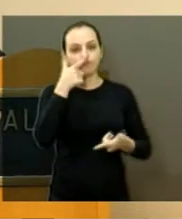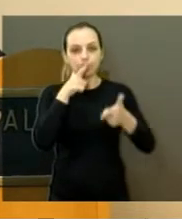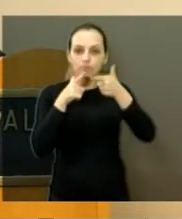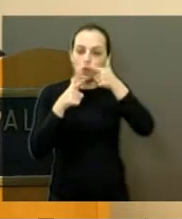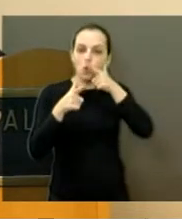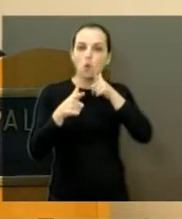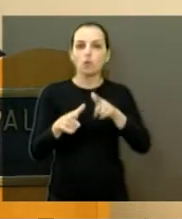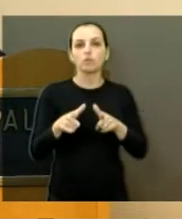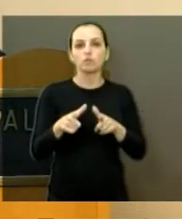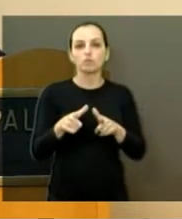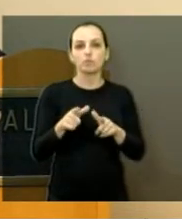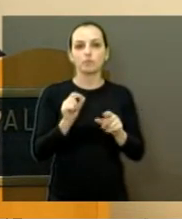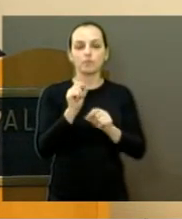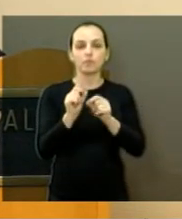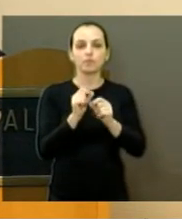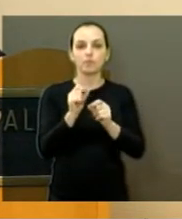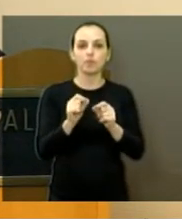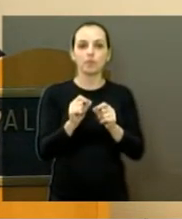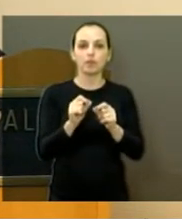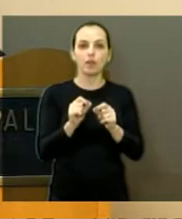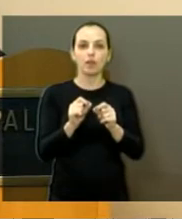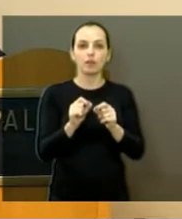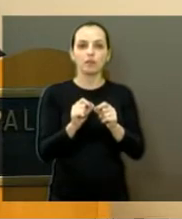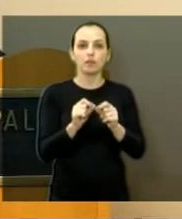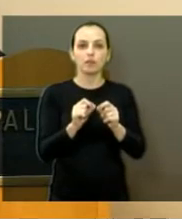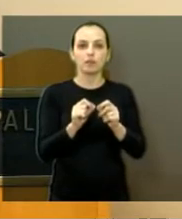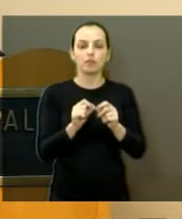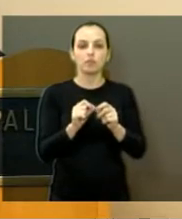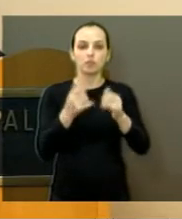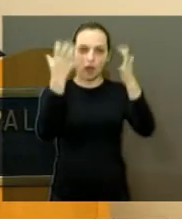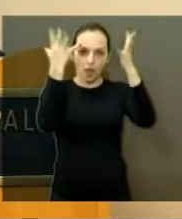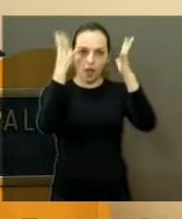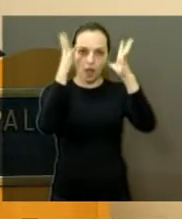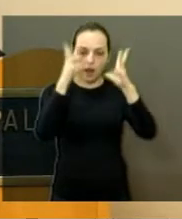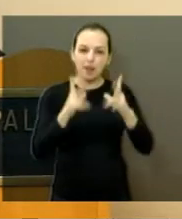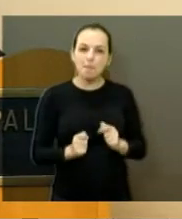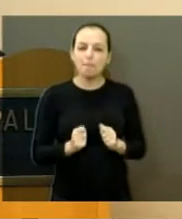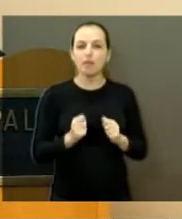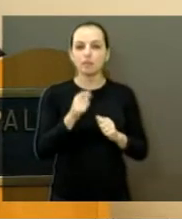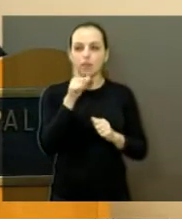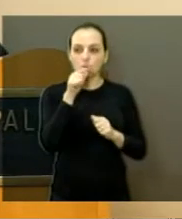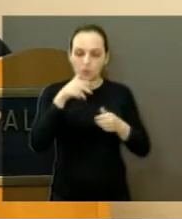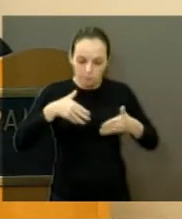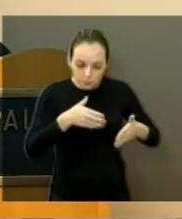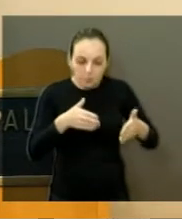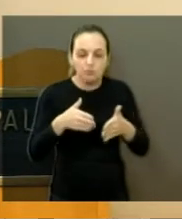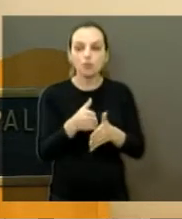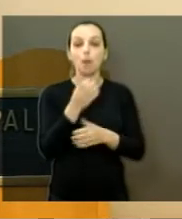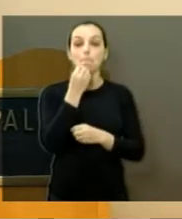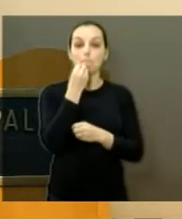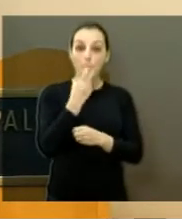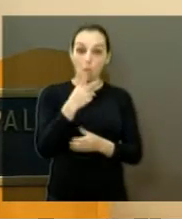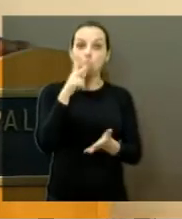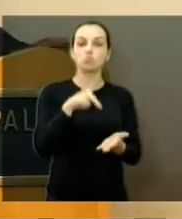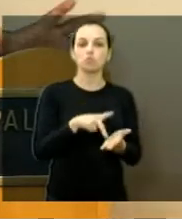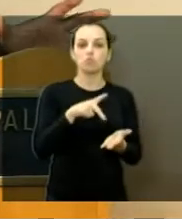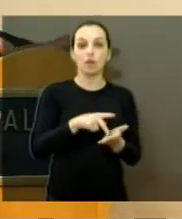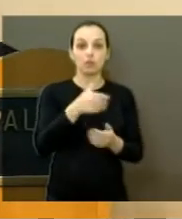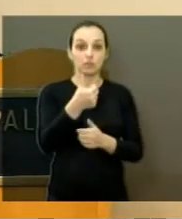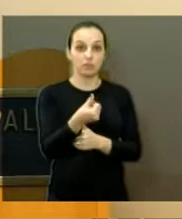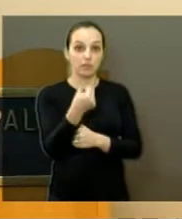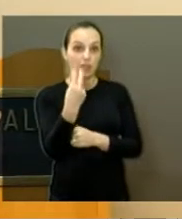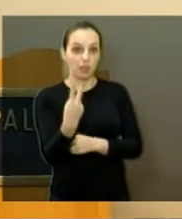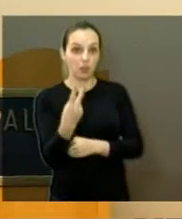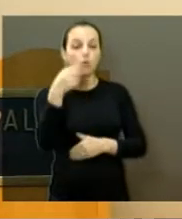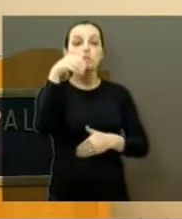revitalização do Rio, lá embaixo. Acho que foi muito bom mesmo. Foi 62 votos, foi uma